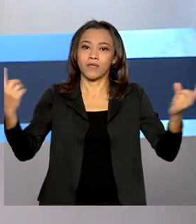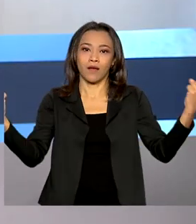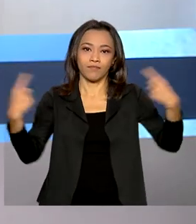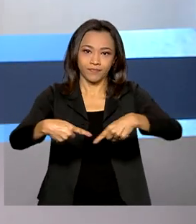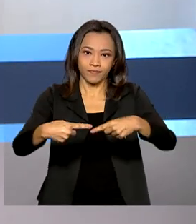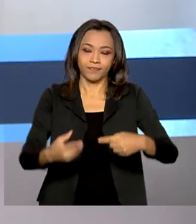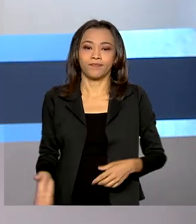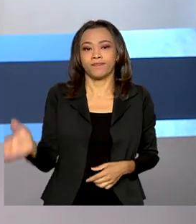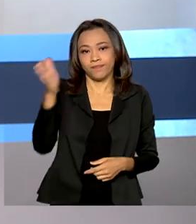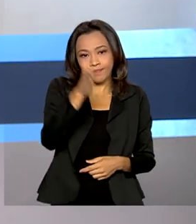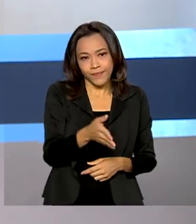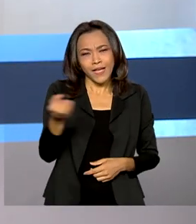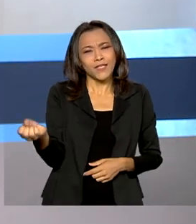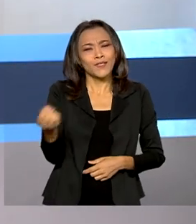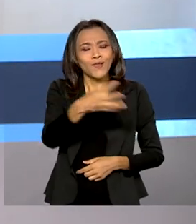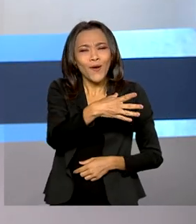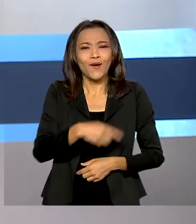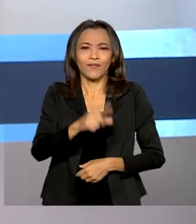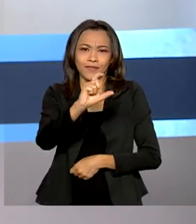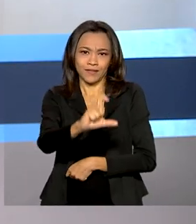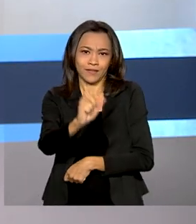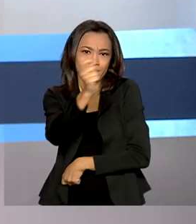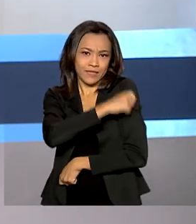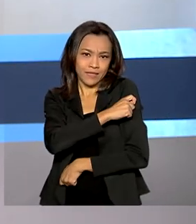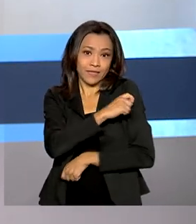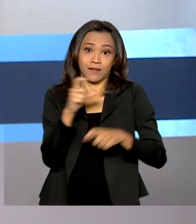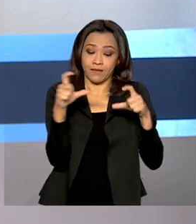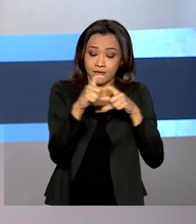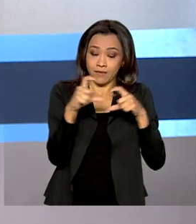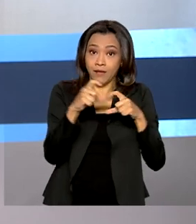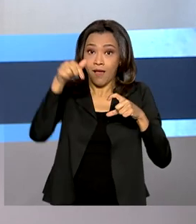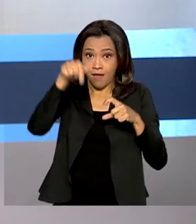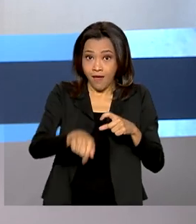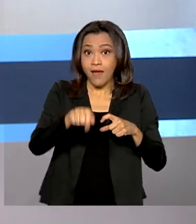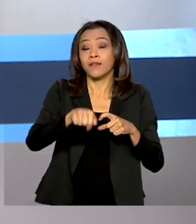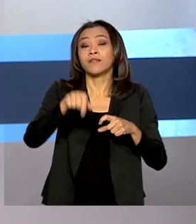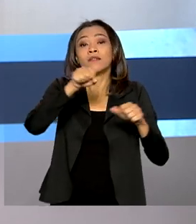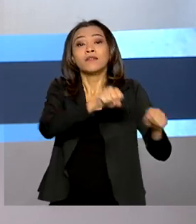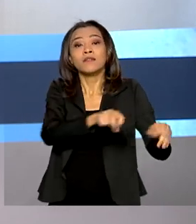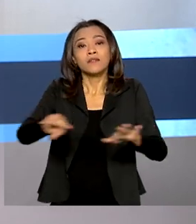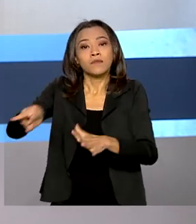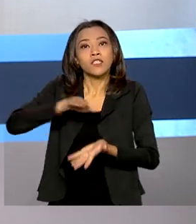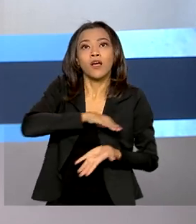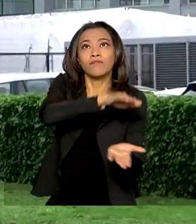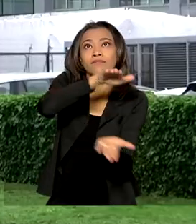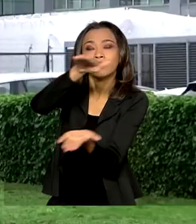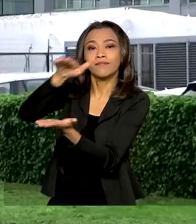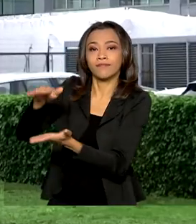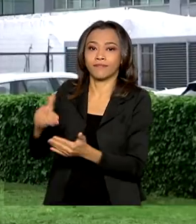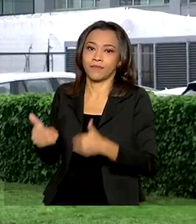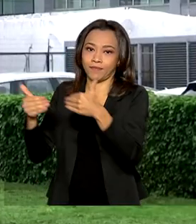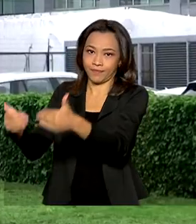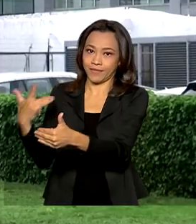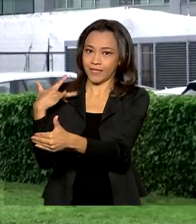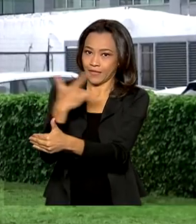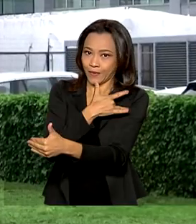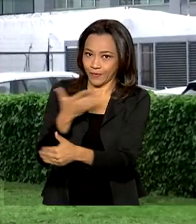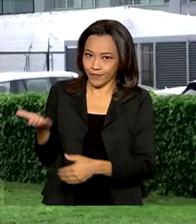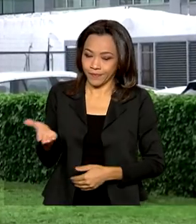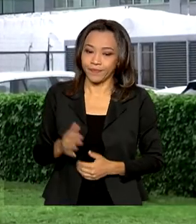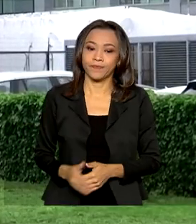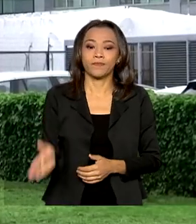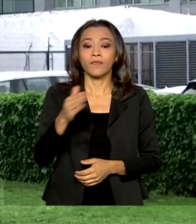novas doses da vacina da Pfizer começaram a ser distribuídas esta semana pelo Ministério da Saúde. Mais de 2